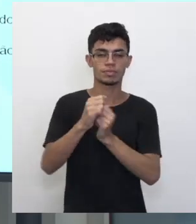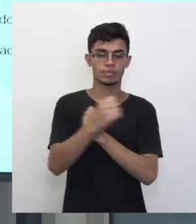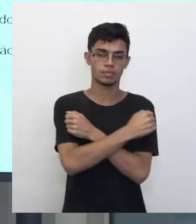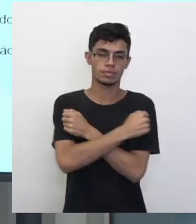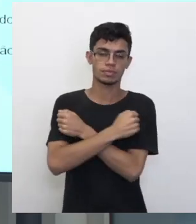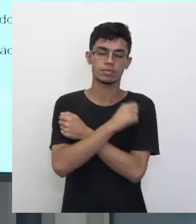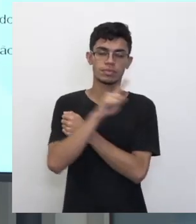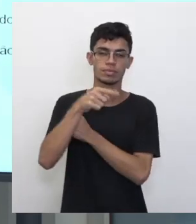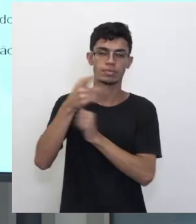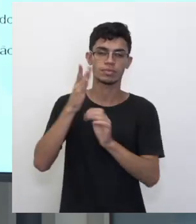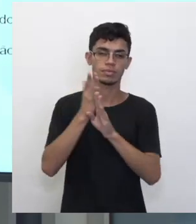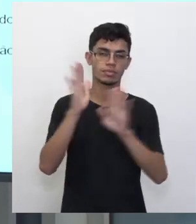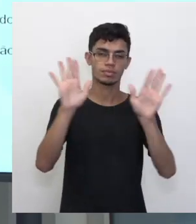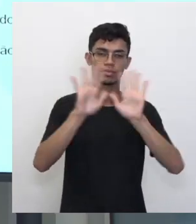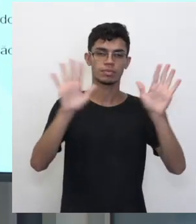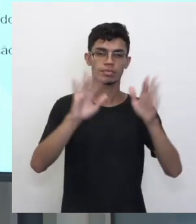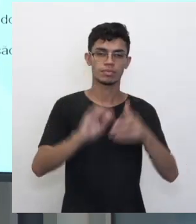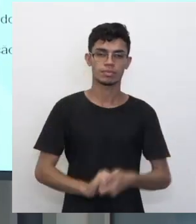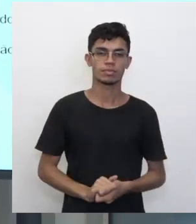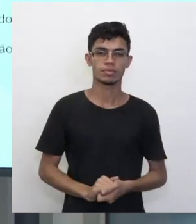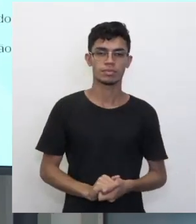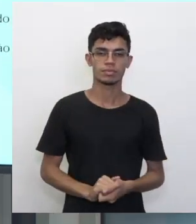abraço, até a próxima. Tchau, tchau. Valeu!